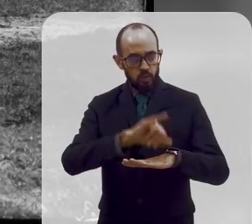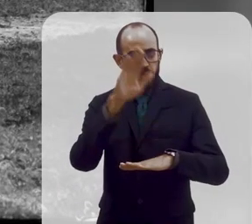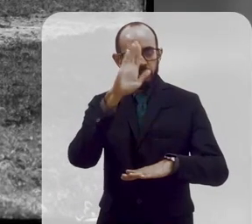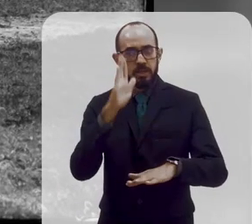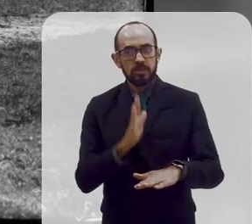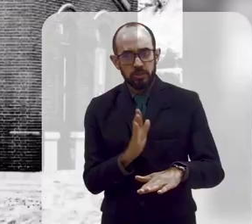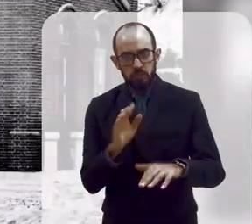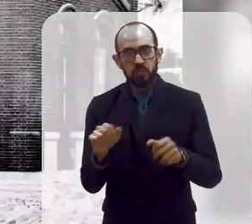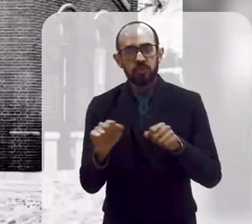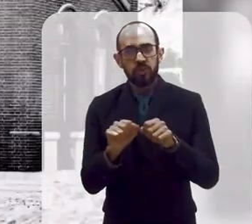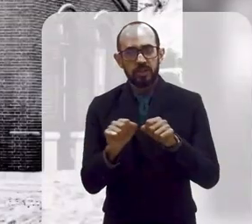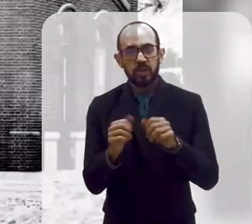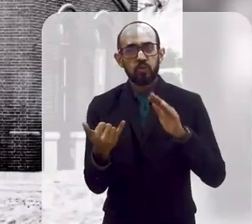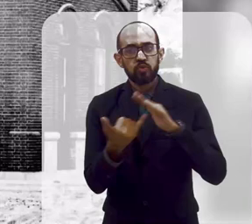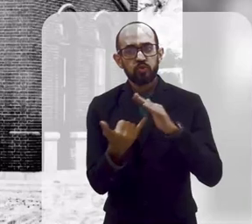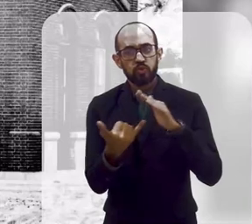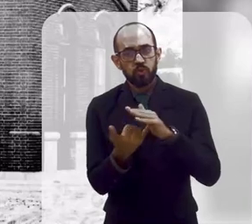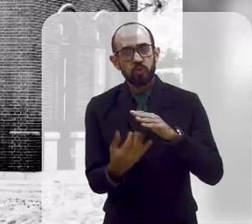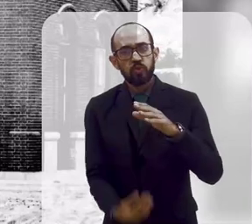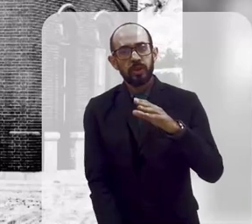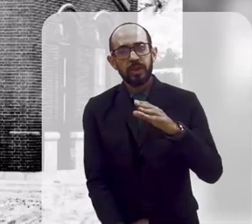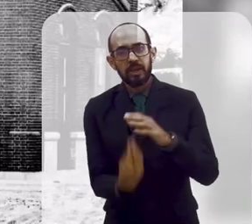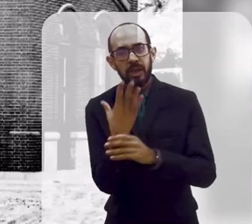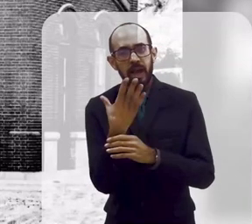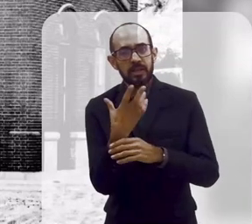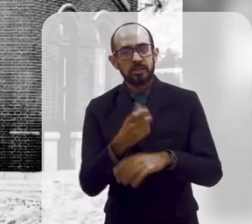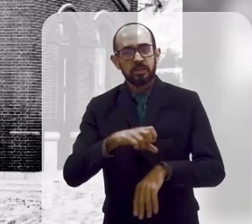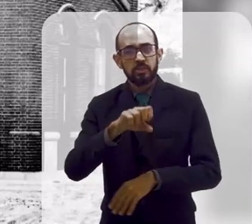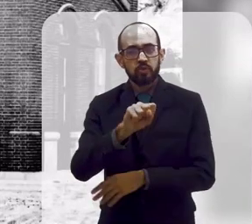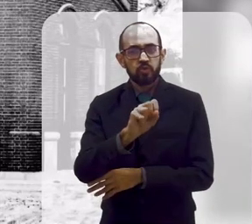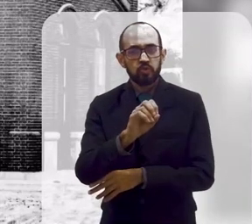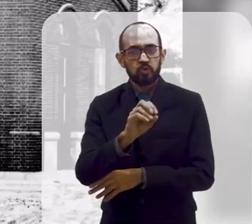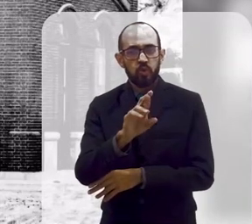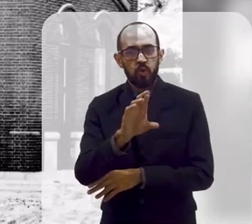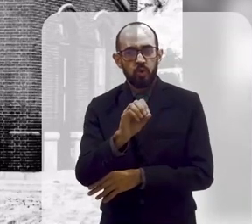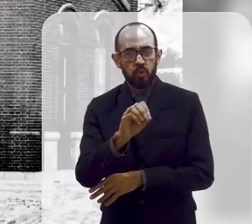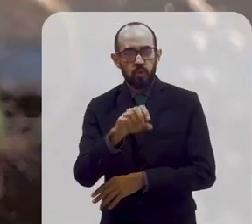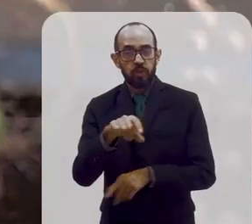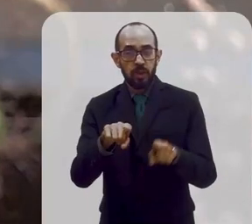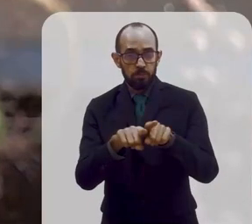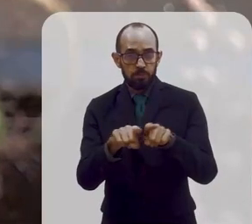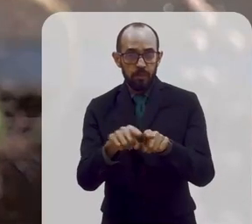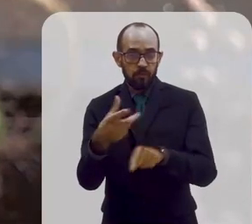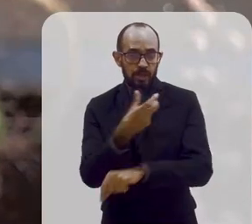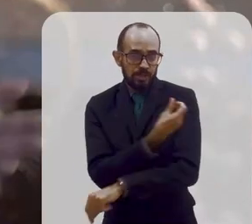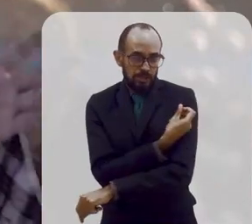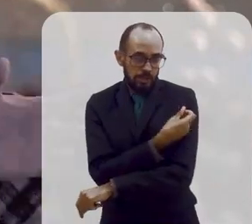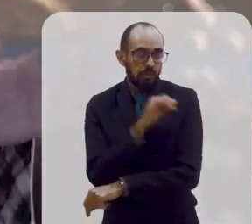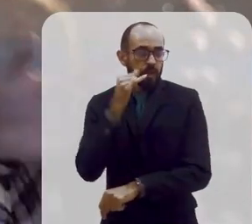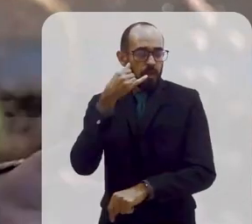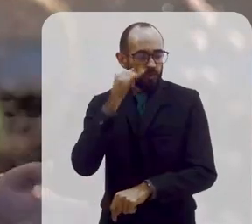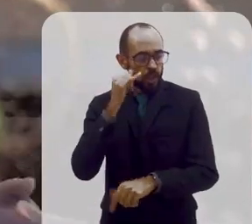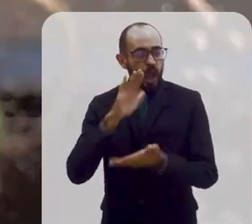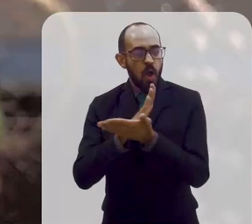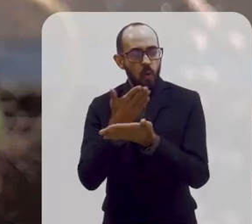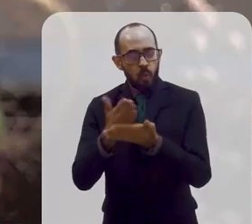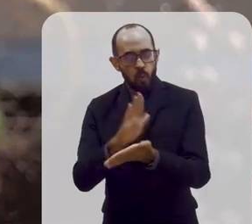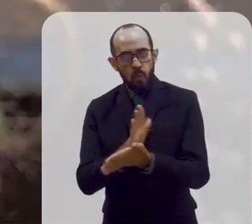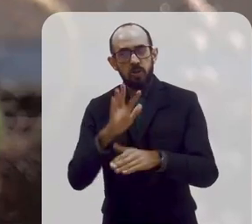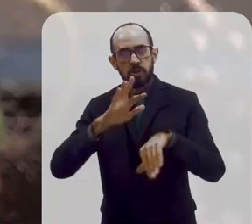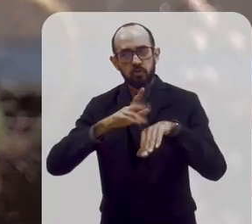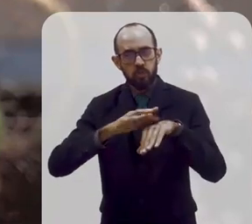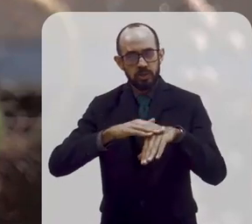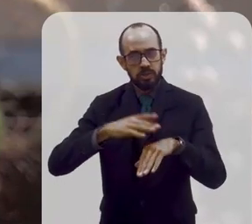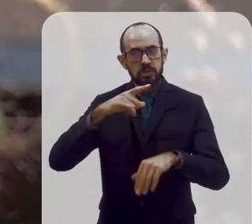época, de ter um instituto que produzisse soros e vacinas para combater exatamente algumas dessas doenças